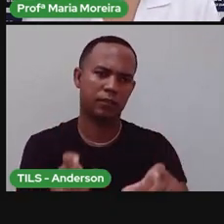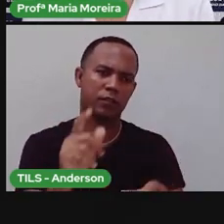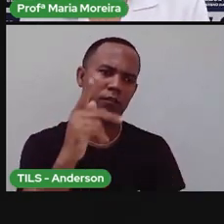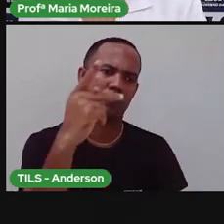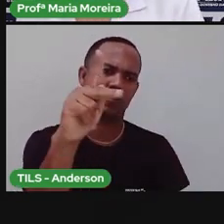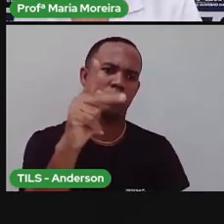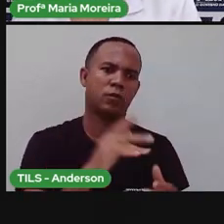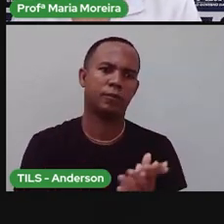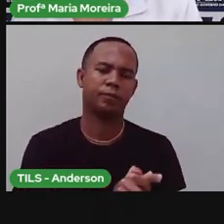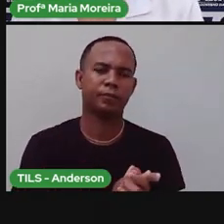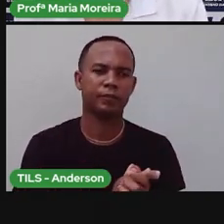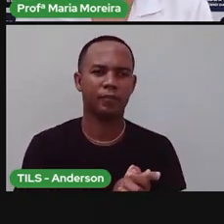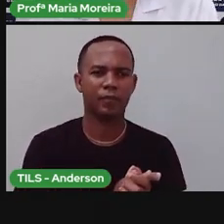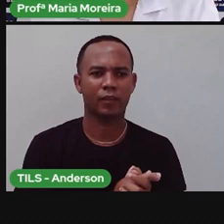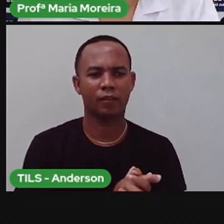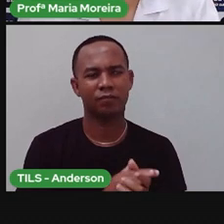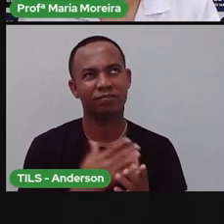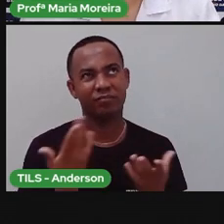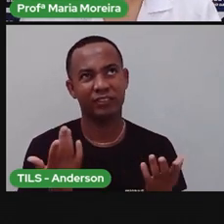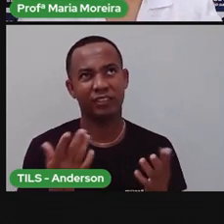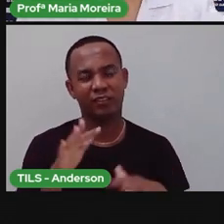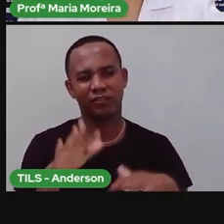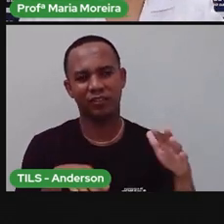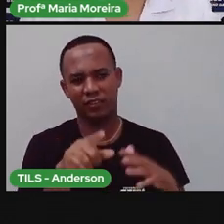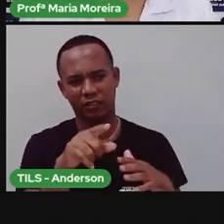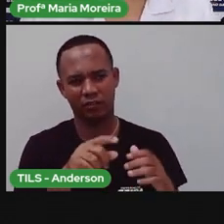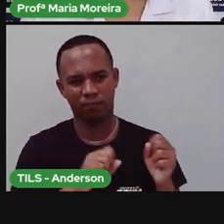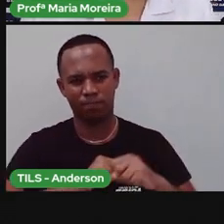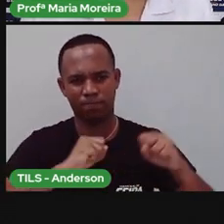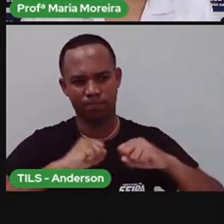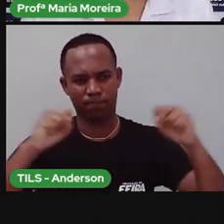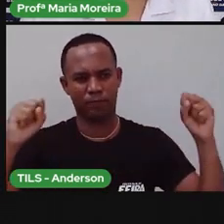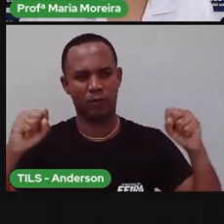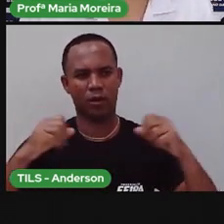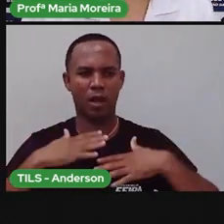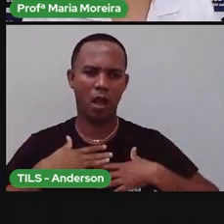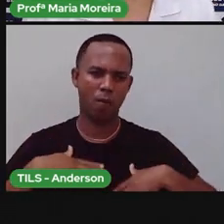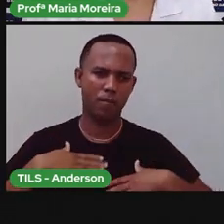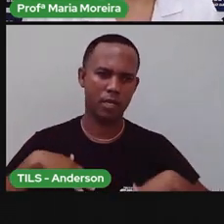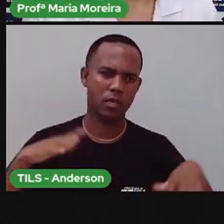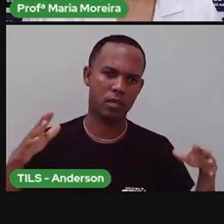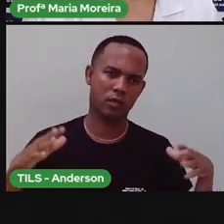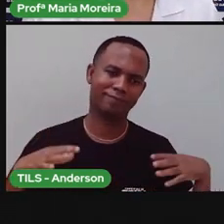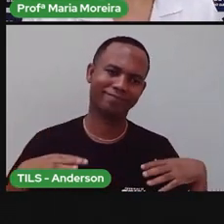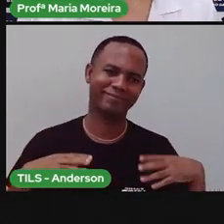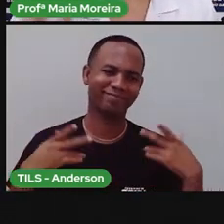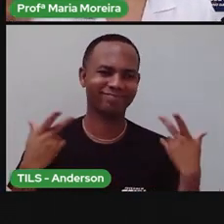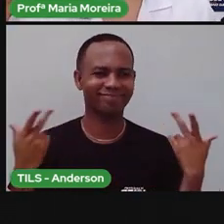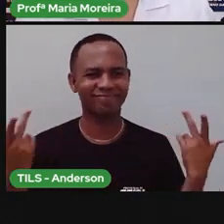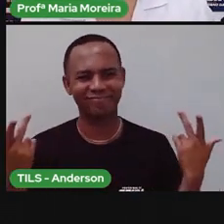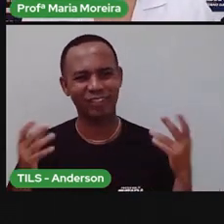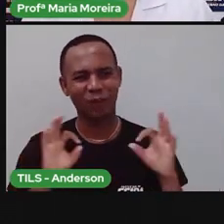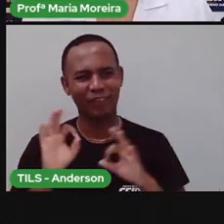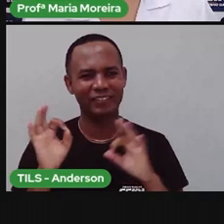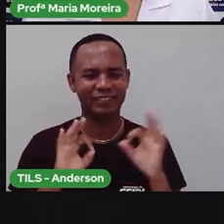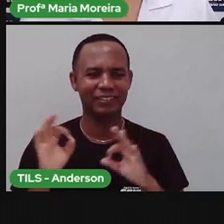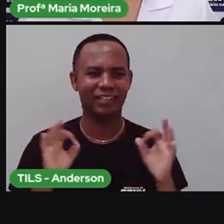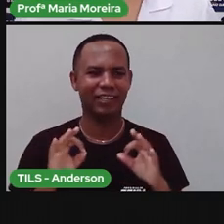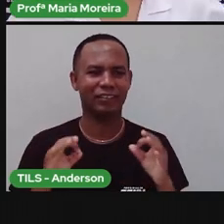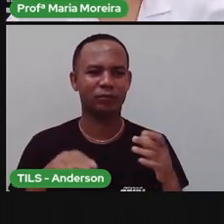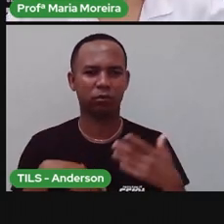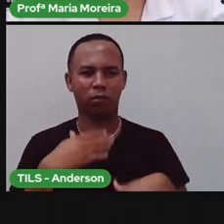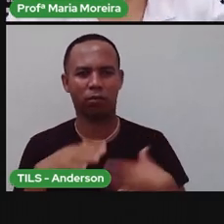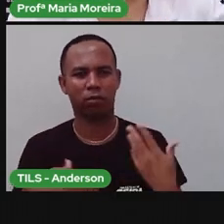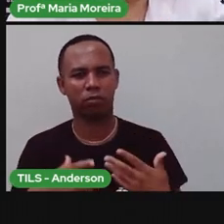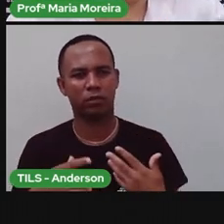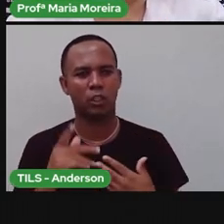identidade. Se você é mais dengozinha, se você é mais irritada, se você já é mais nervosa, se você é mais organizado, se você é mais bagunceiro,